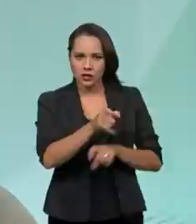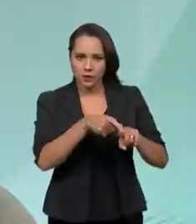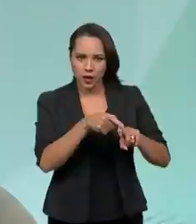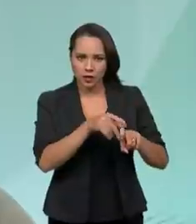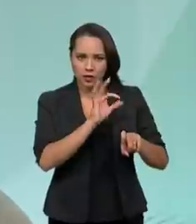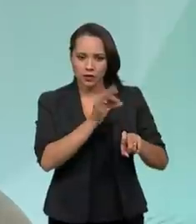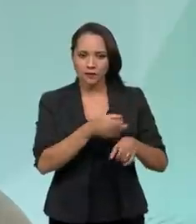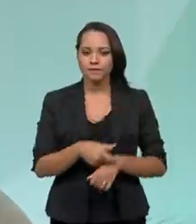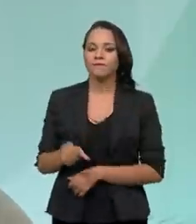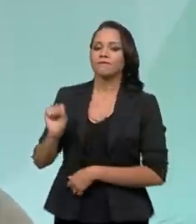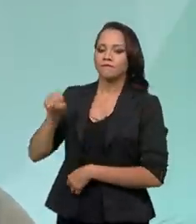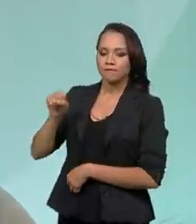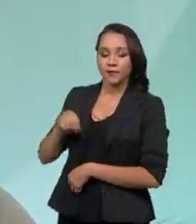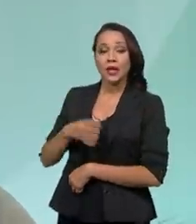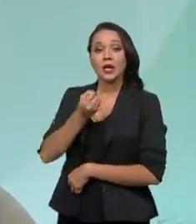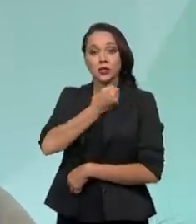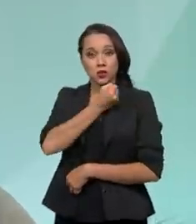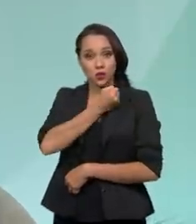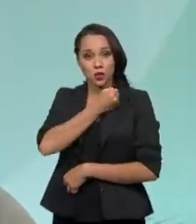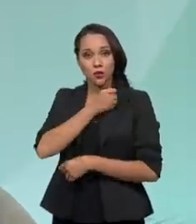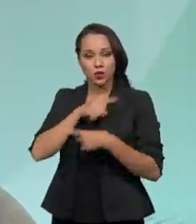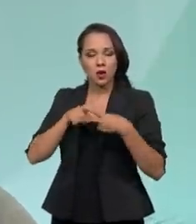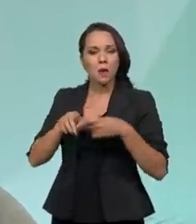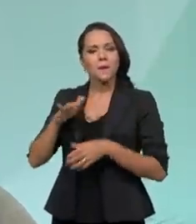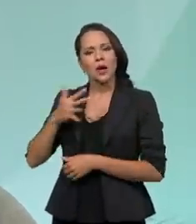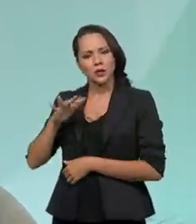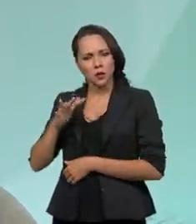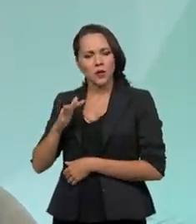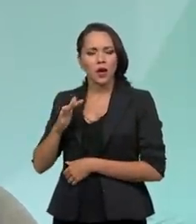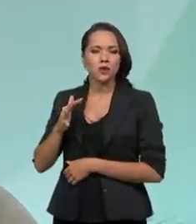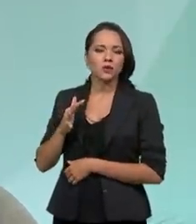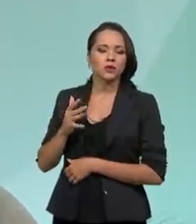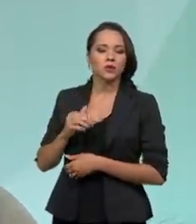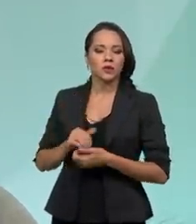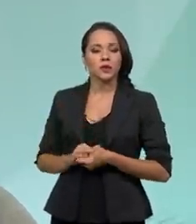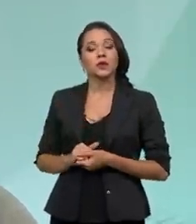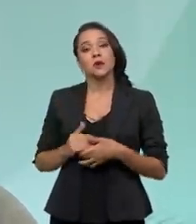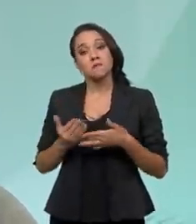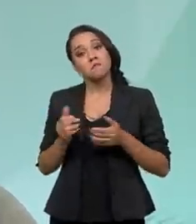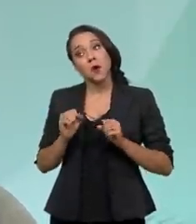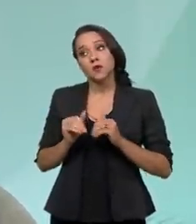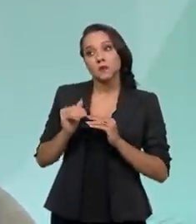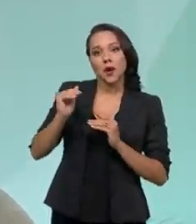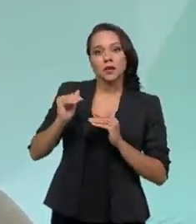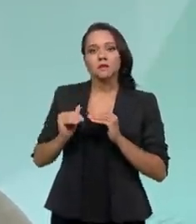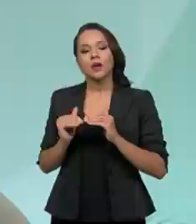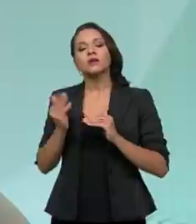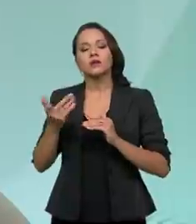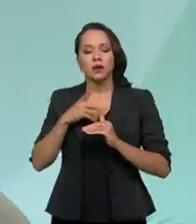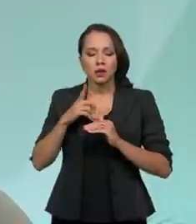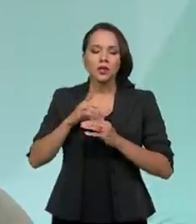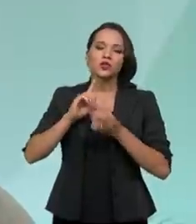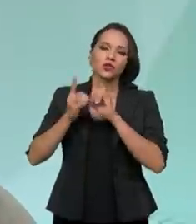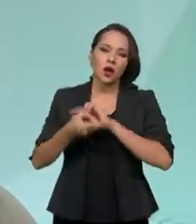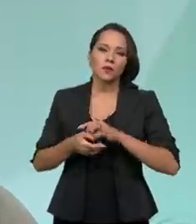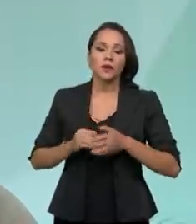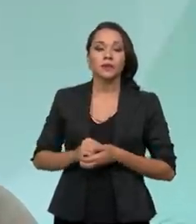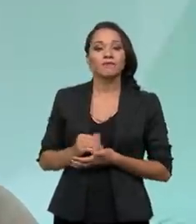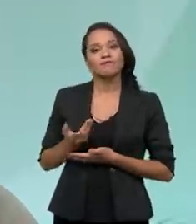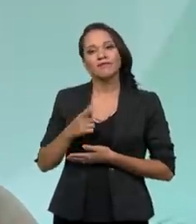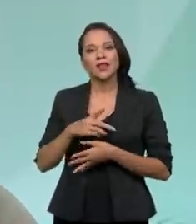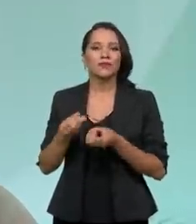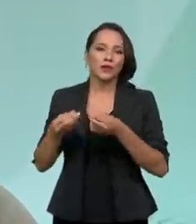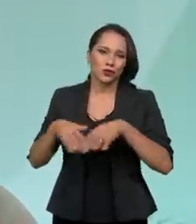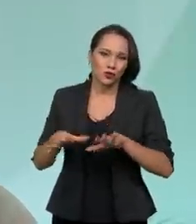Exatamente. Esses números são, aproximadamente, são colocados dentro dessa dinâmica. Muito prejudicado,